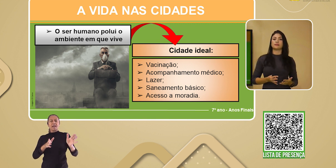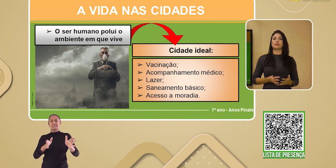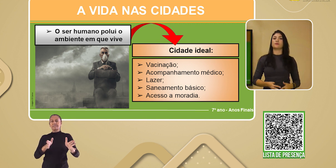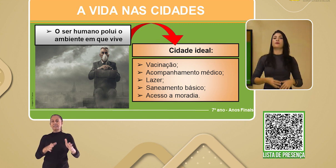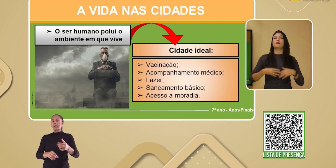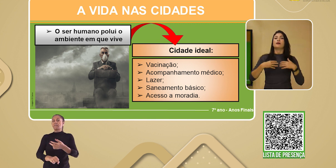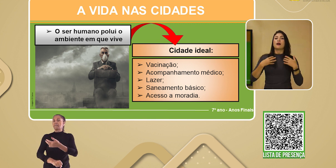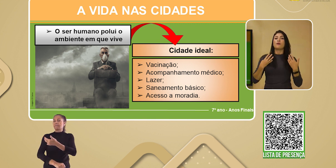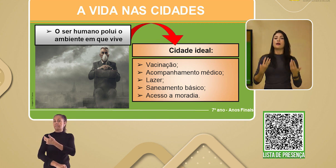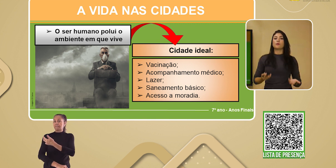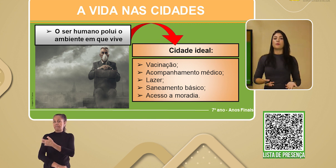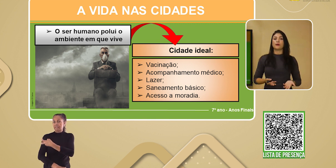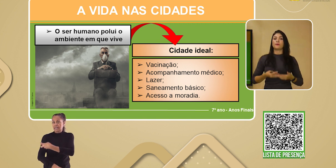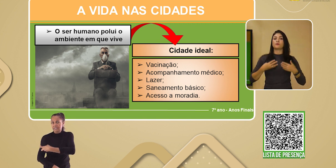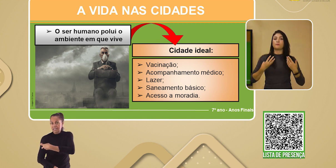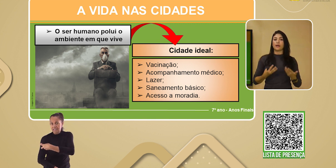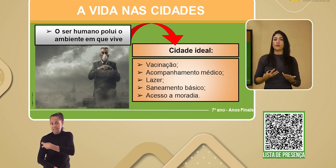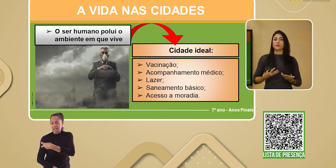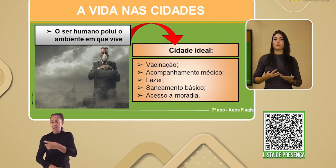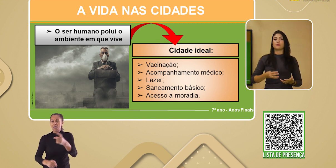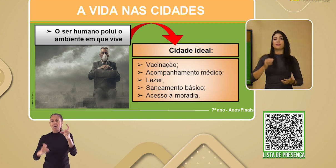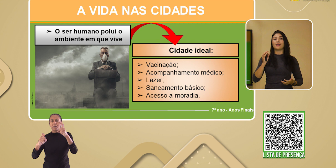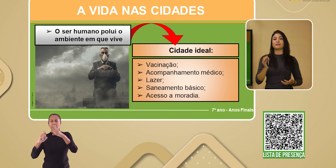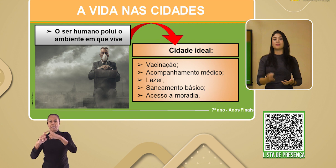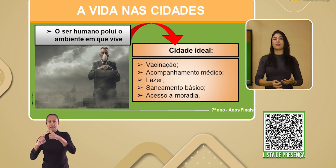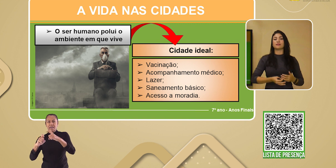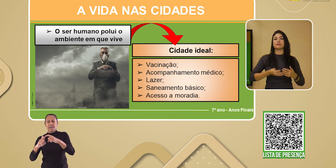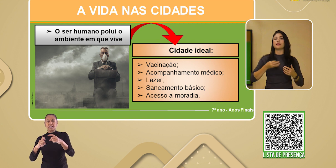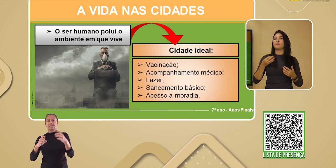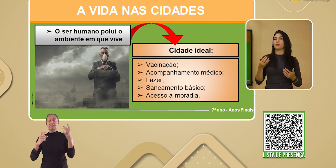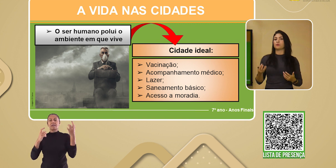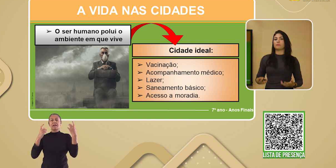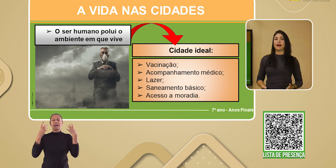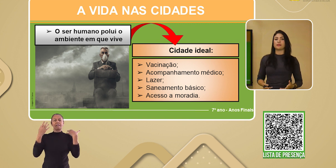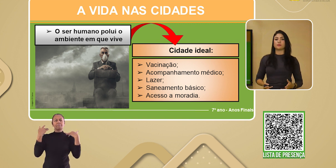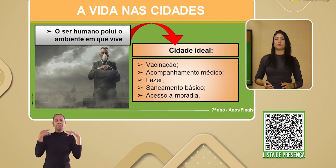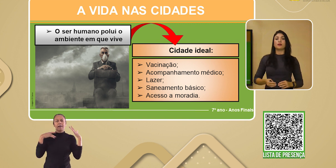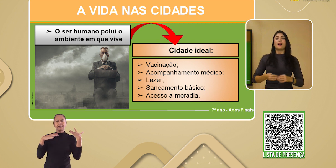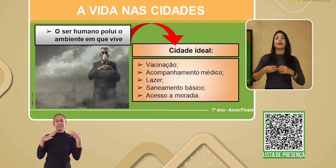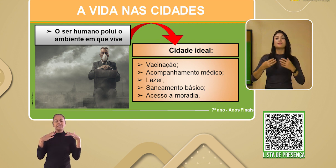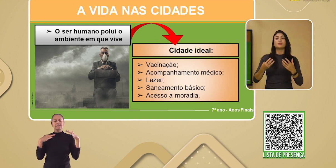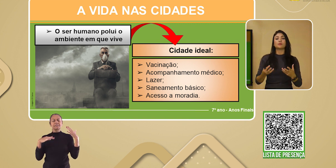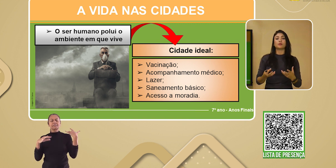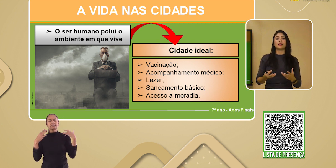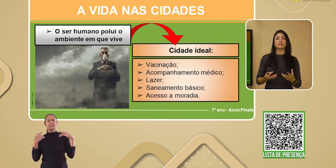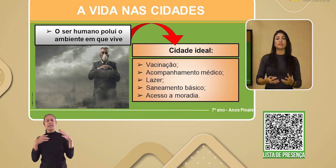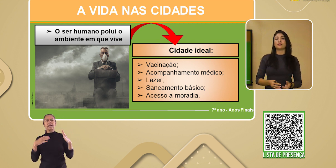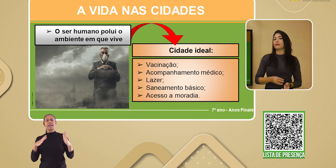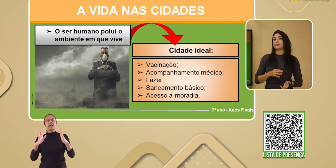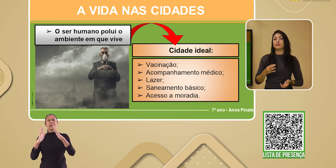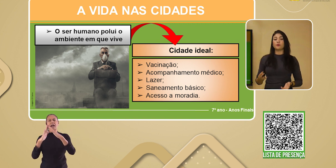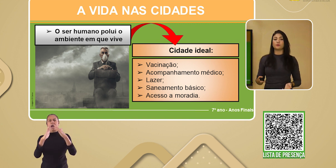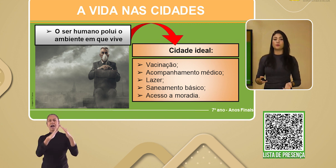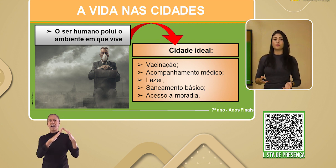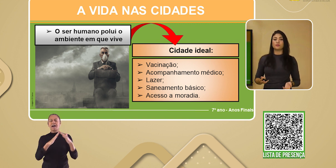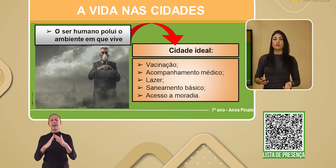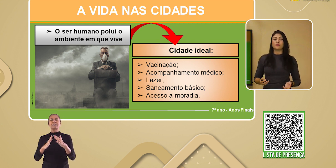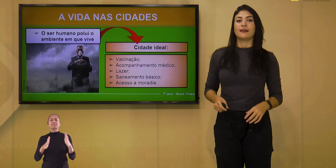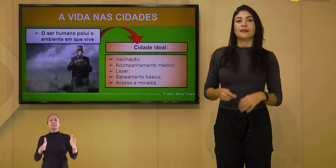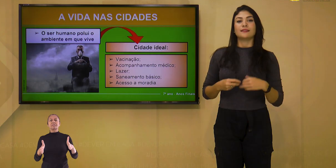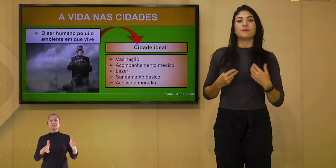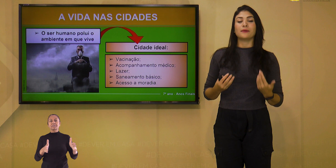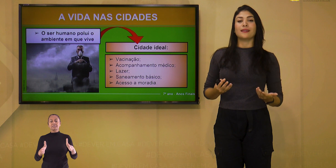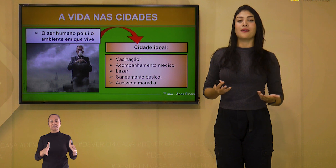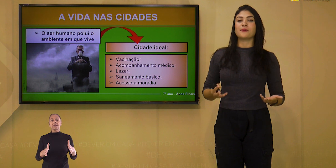vacinação, ao acompanhamento médico, lazer, saneamento básico, acesso à moradia, entre outros.